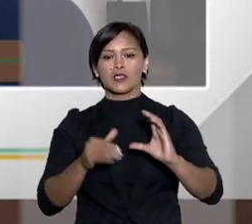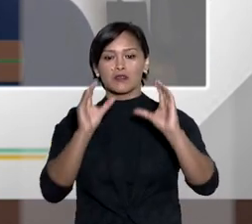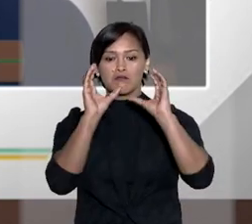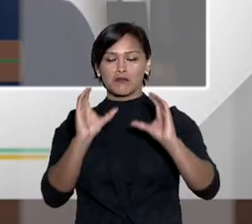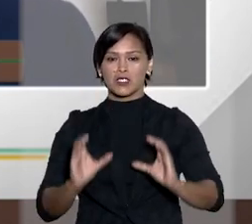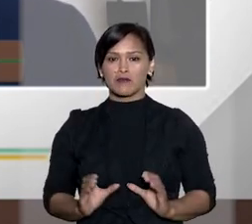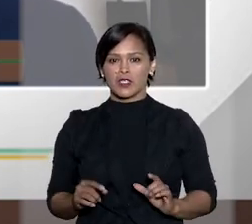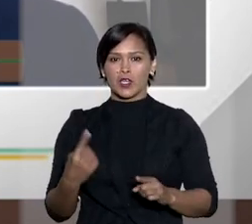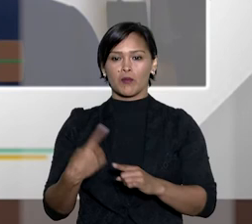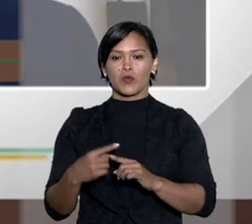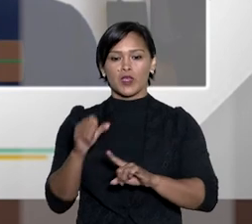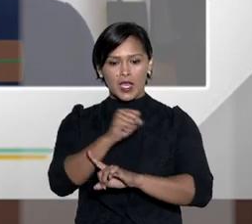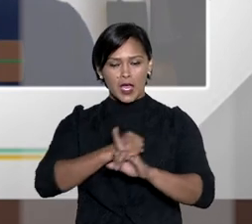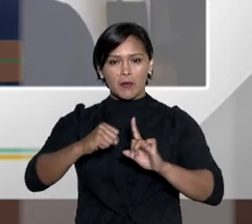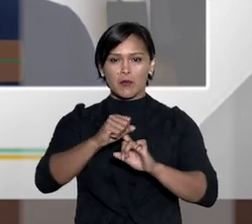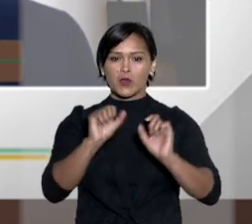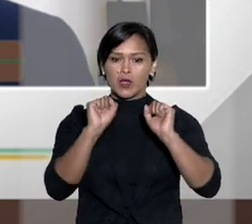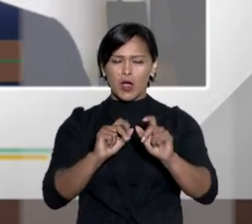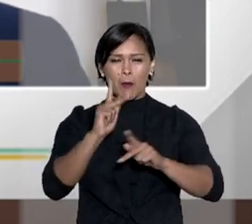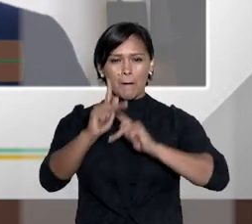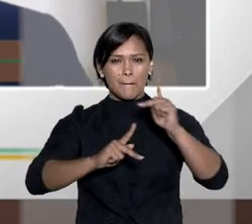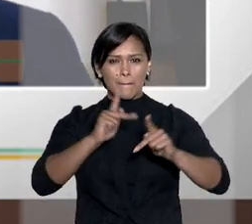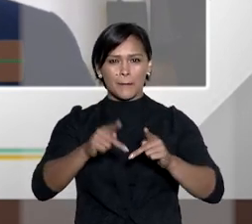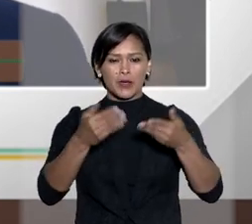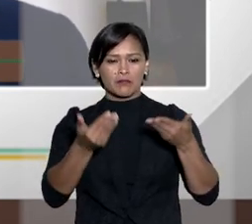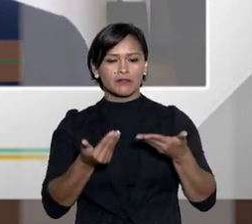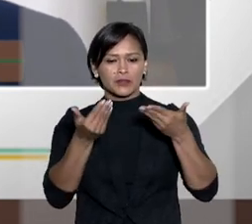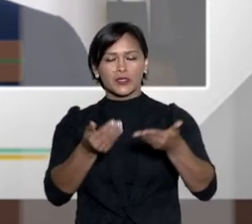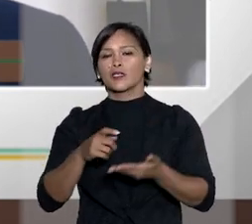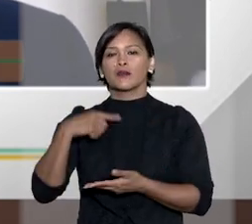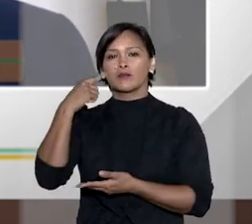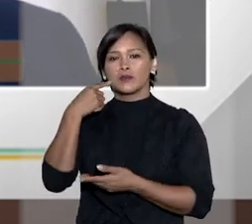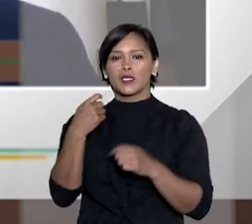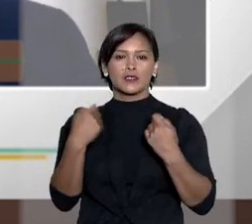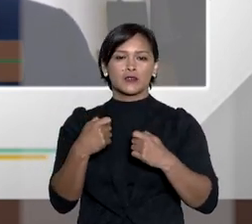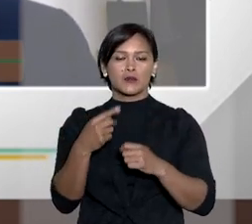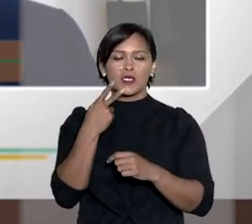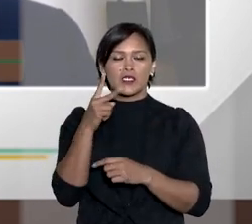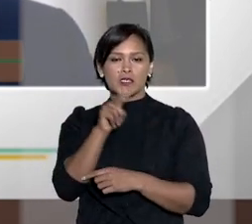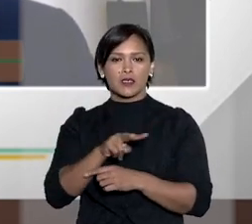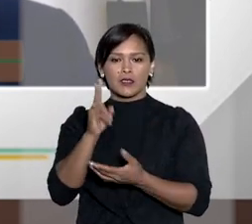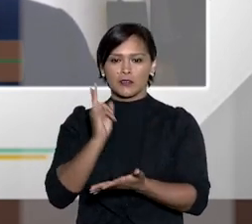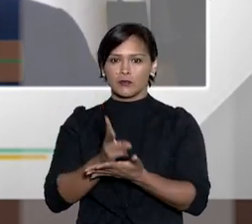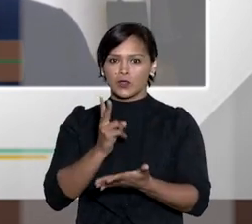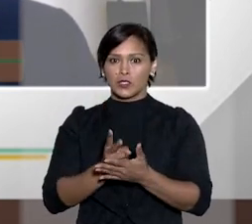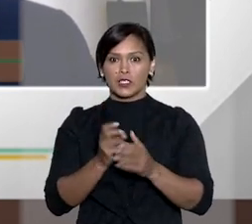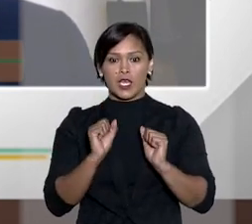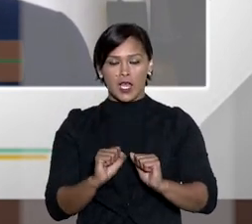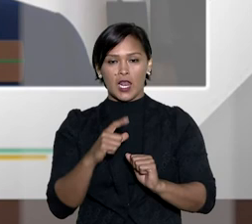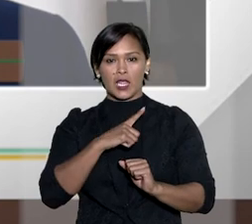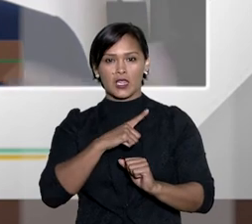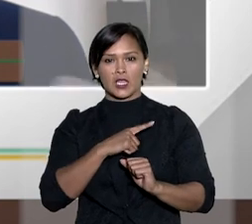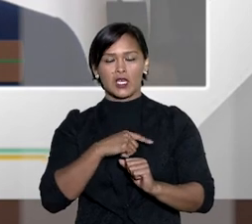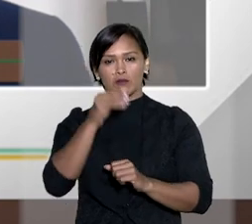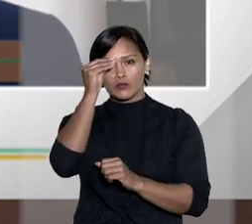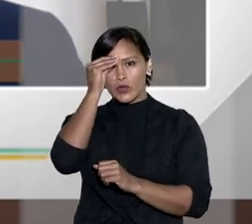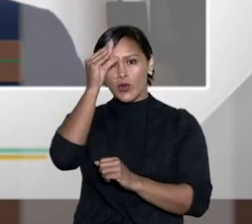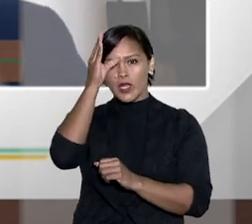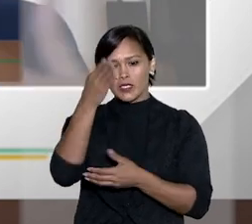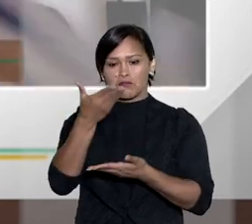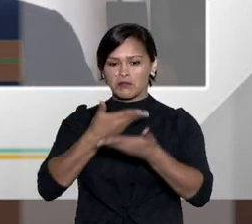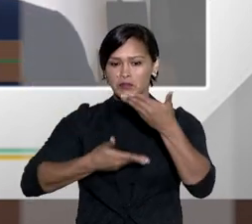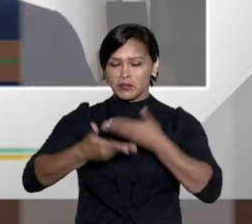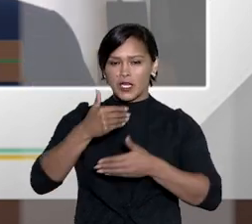conflitos ele tem um caráter civilizatório porque a população pode vir sem a presença de um advogado e para